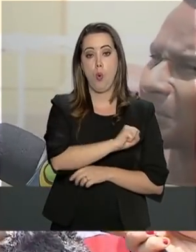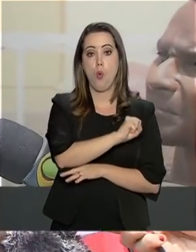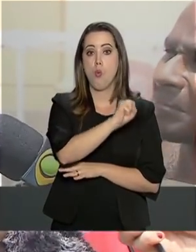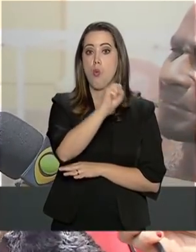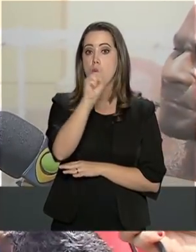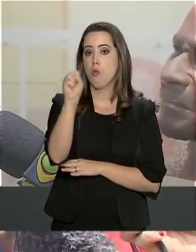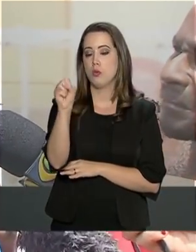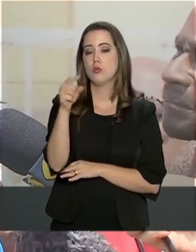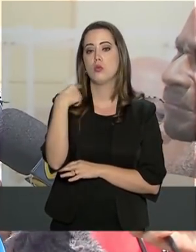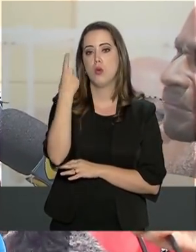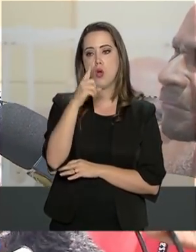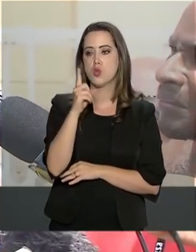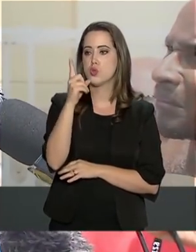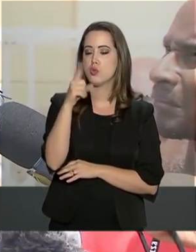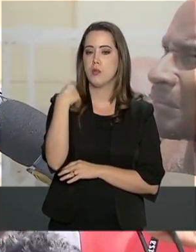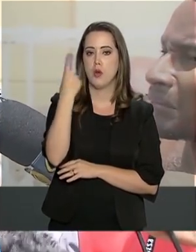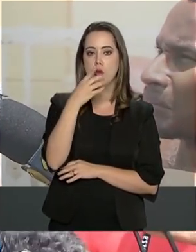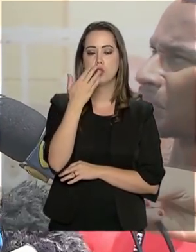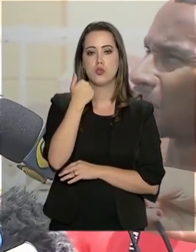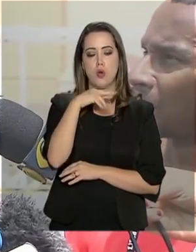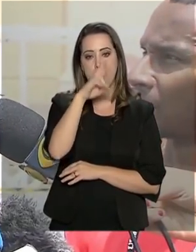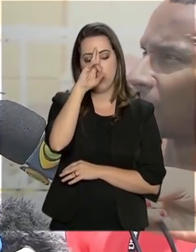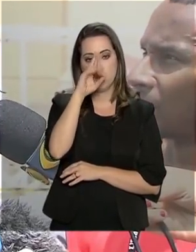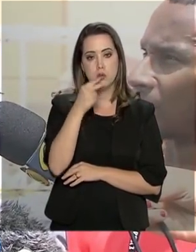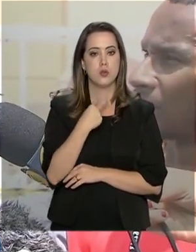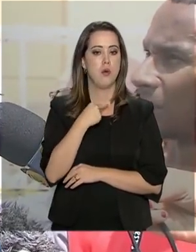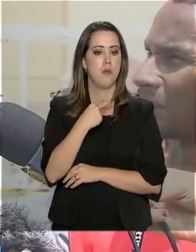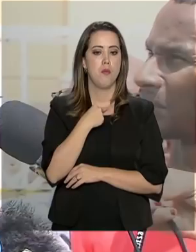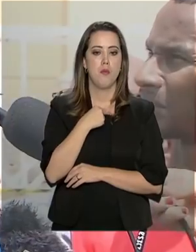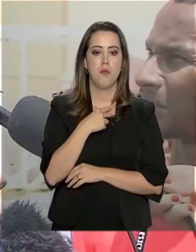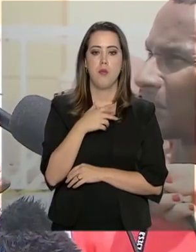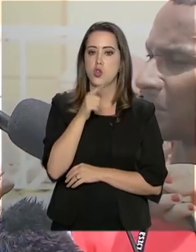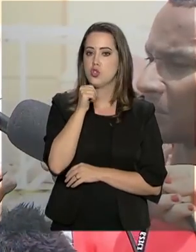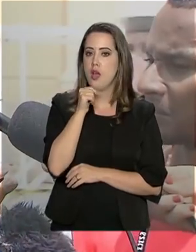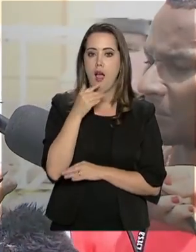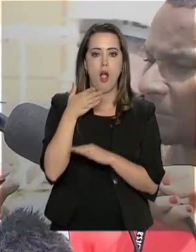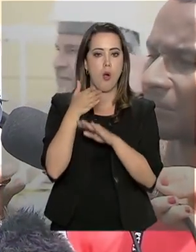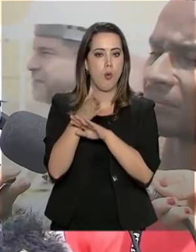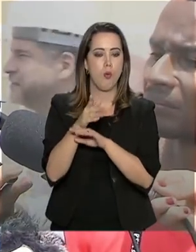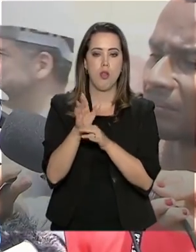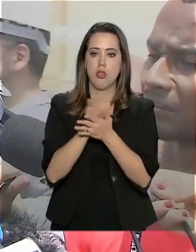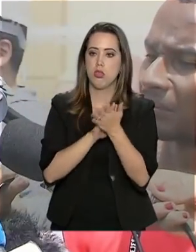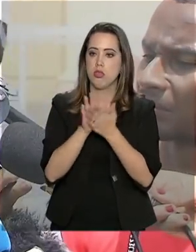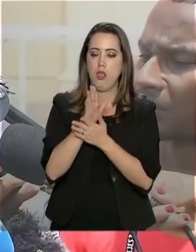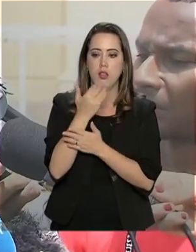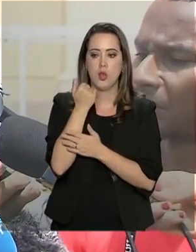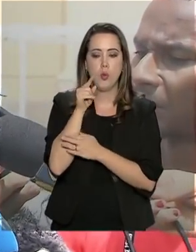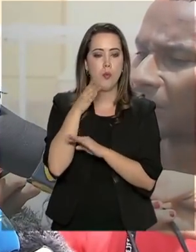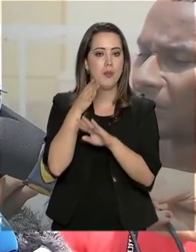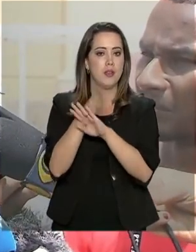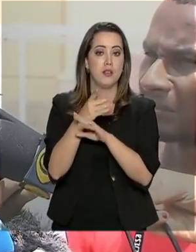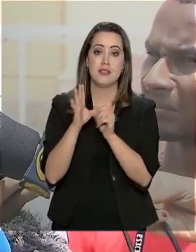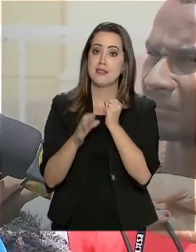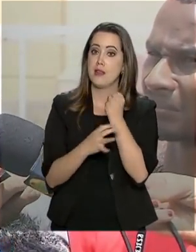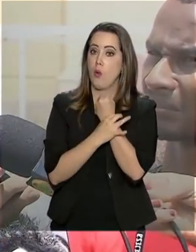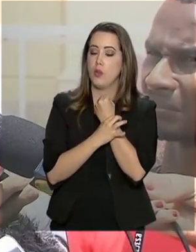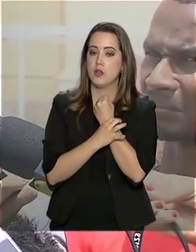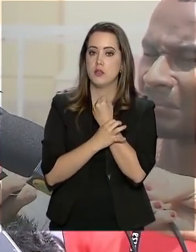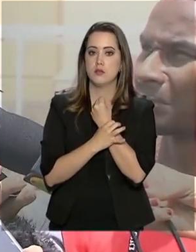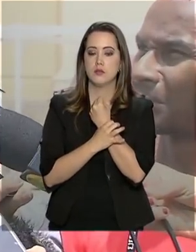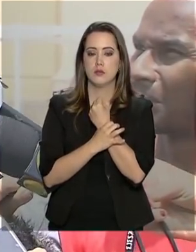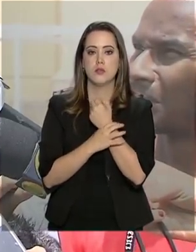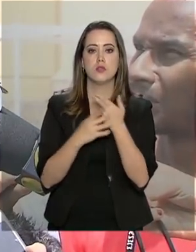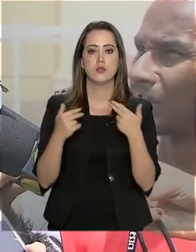vezes mais, com uma hora de almoço apenas, não podendo levar água ali para dentro, não podendo levar comida por questões de segurança, por